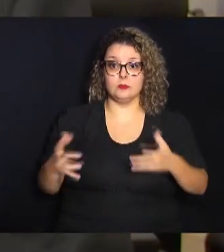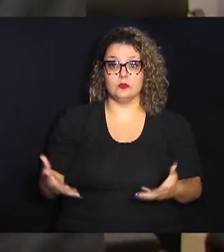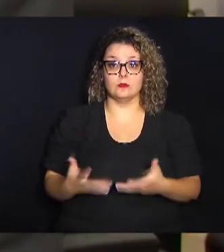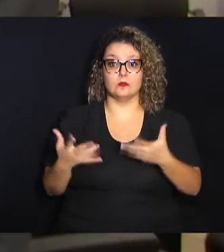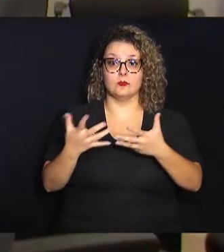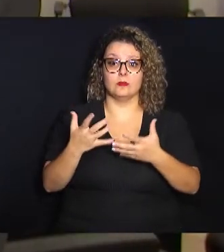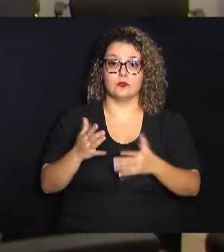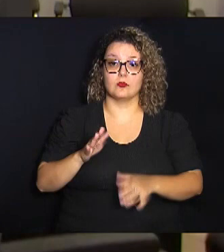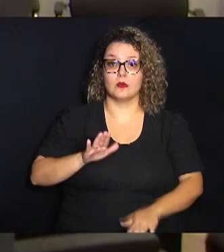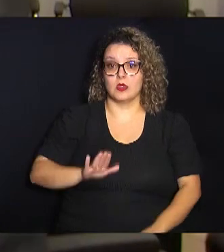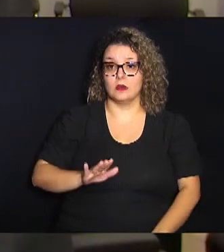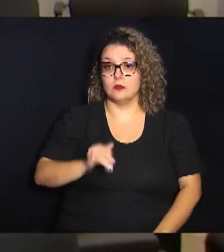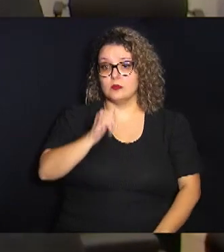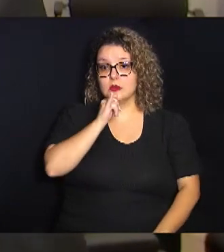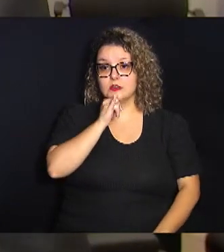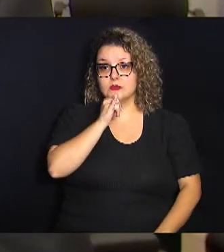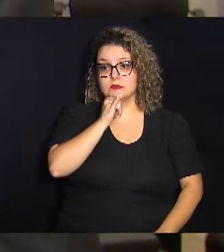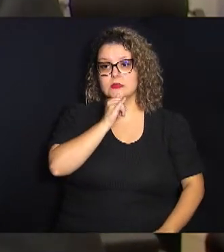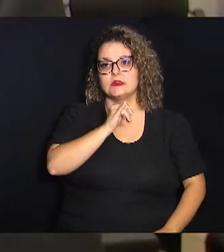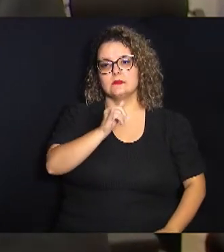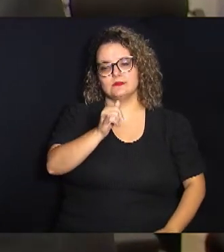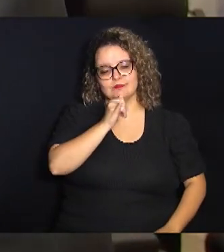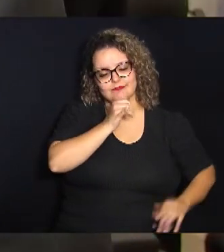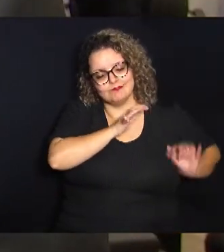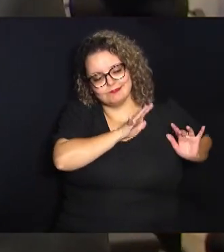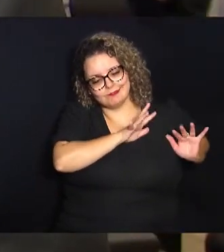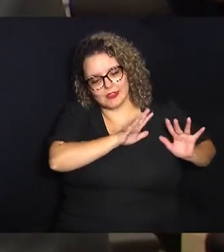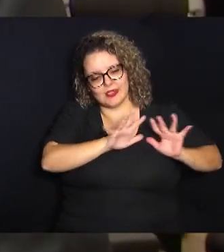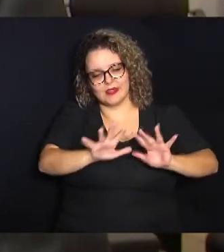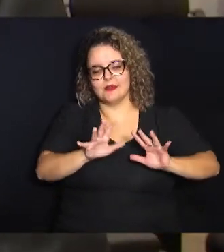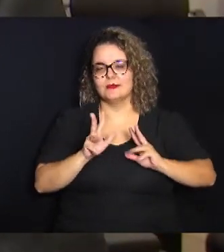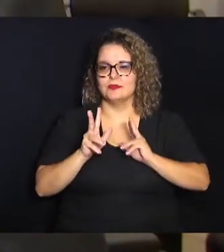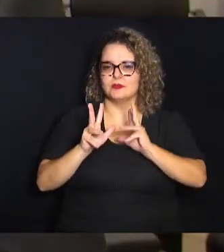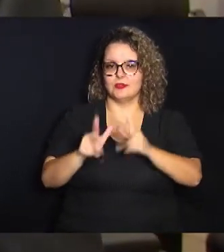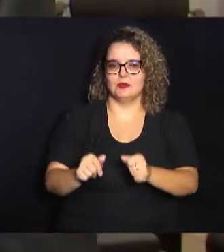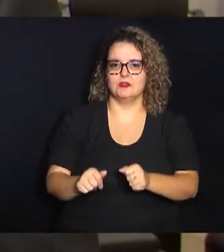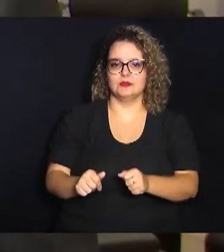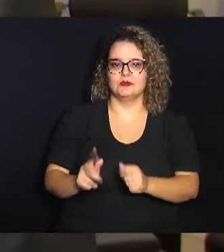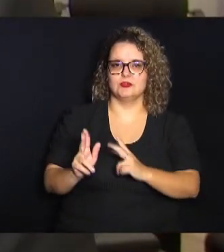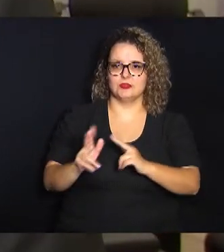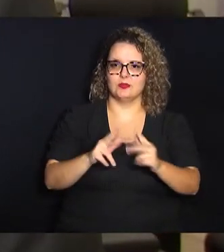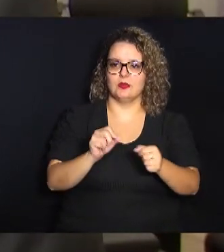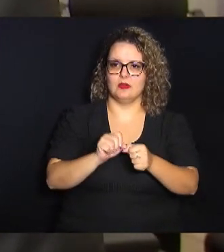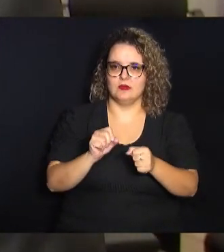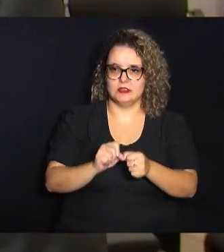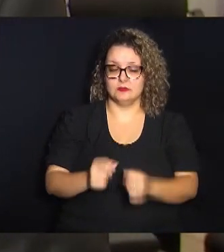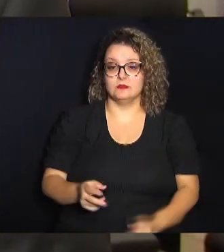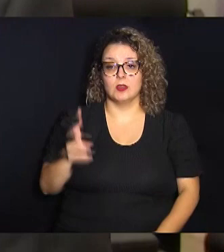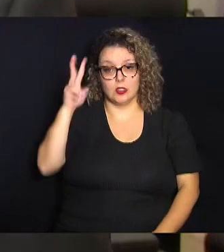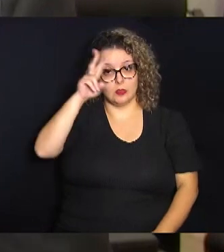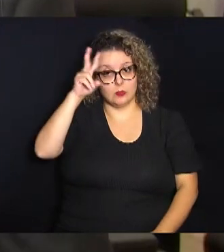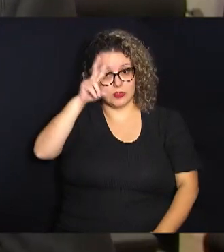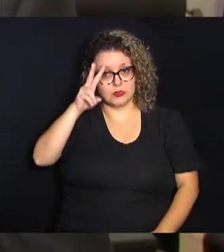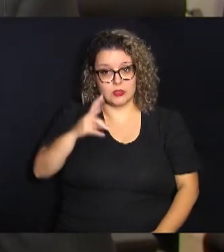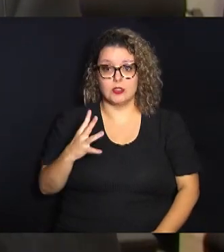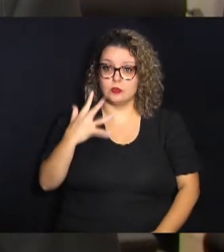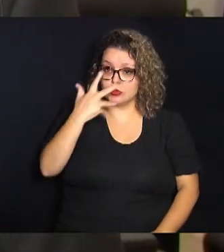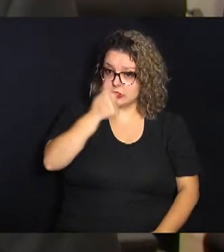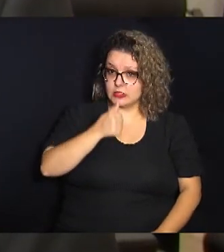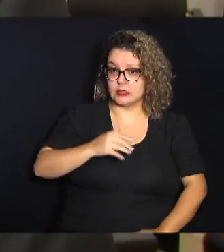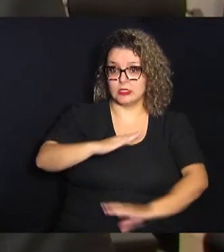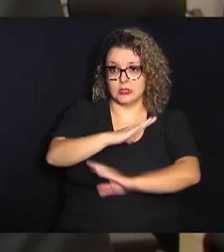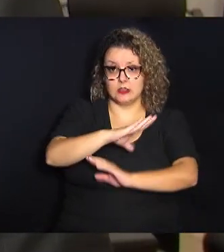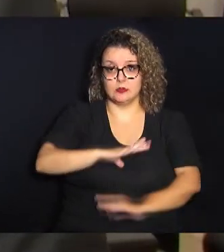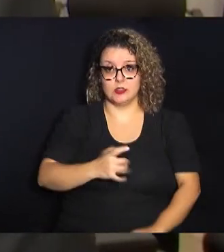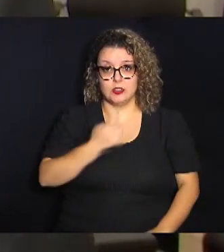mas o exemplo arrasta. Então, o vereador Antônio Panuto teve uma história muito bonita aqui na Câmara de Campinas e hoje,